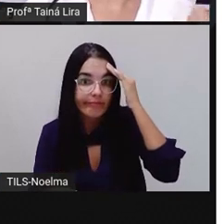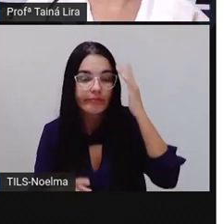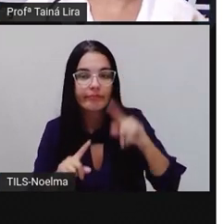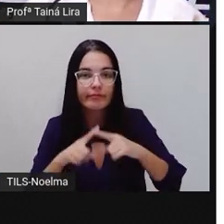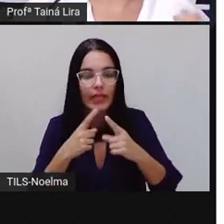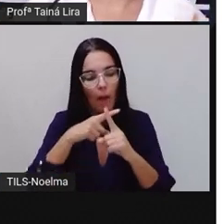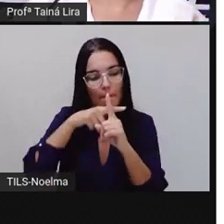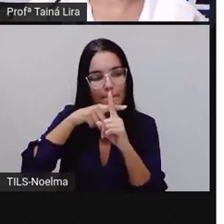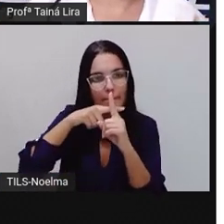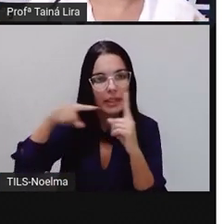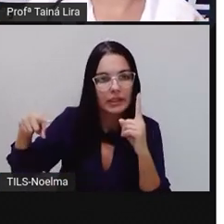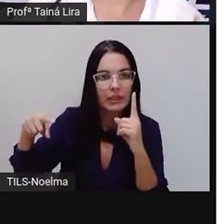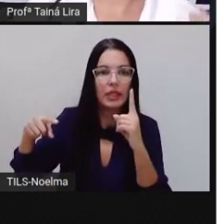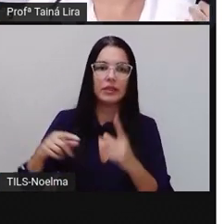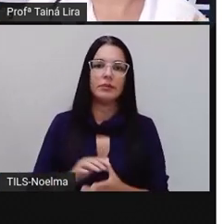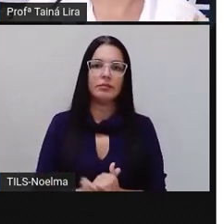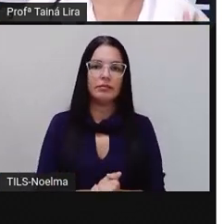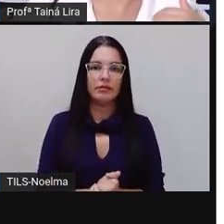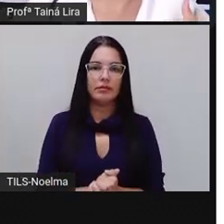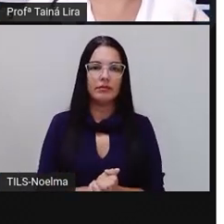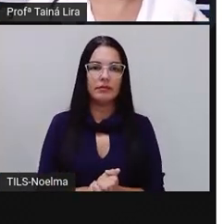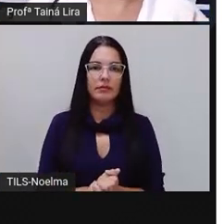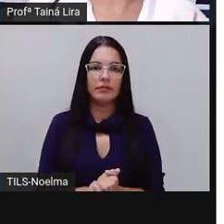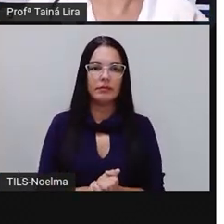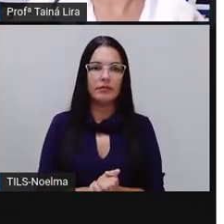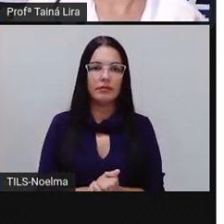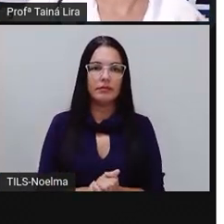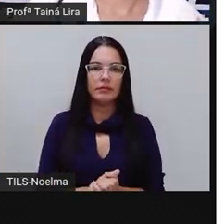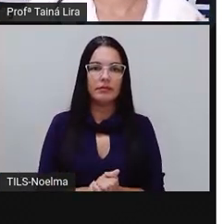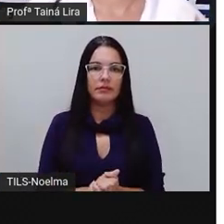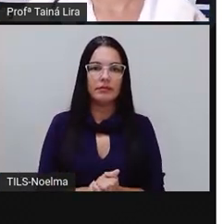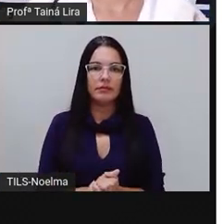meia xícara de hortelã, que nós vamos ler, tá certo?